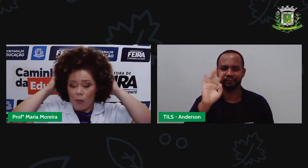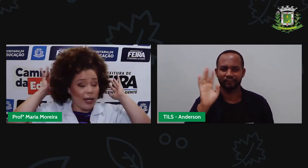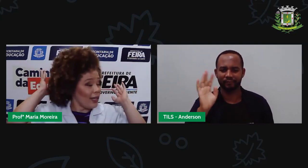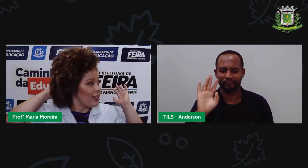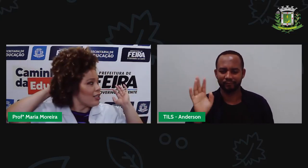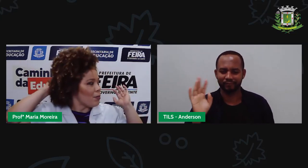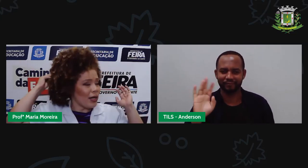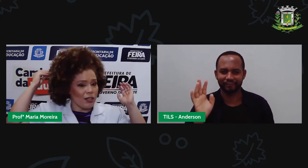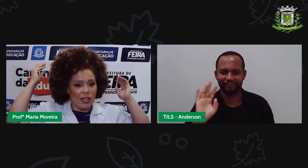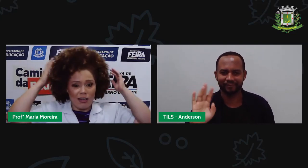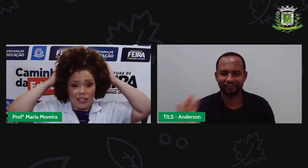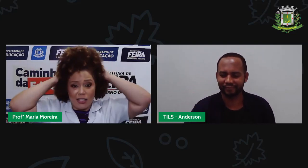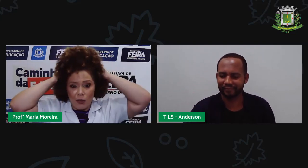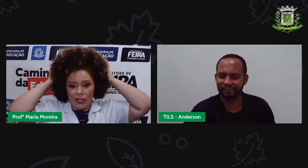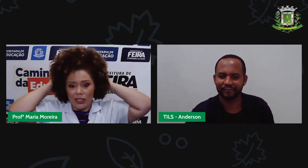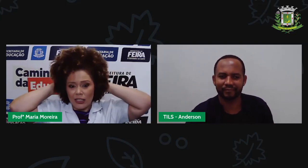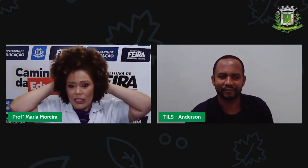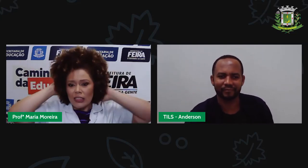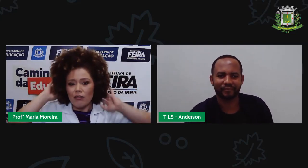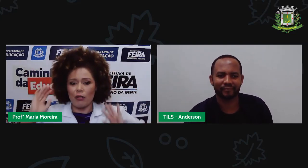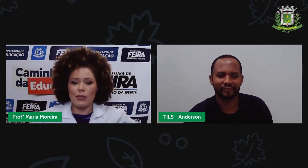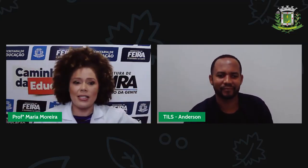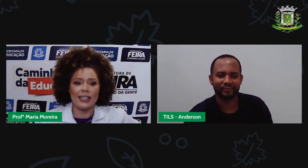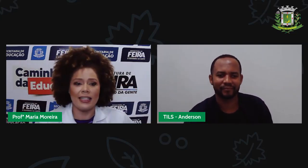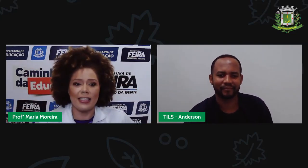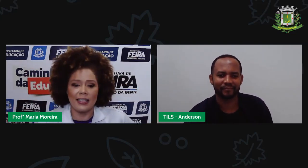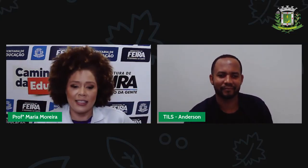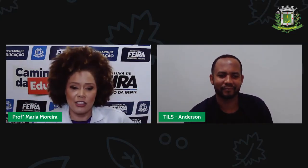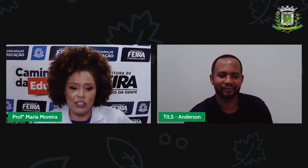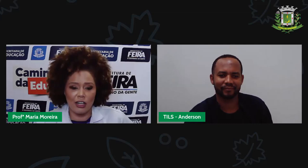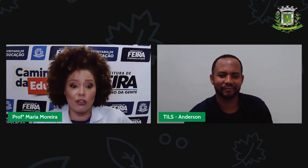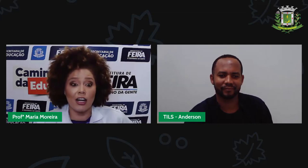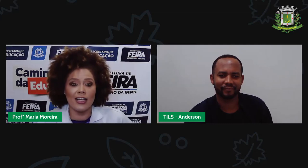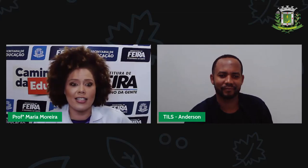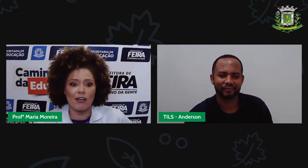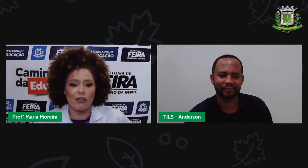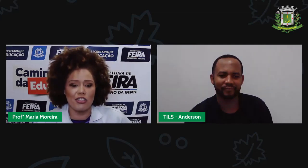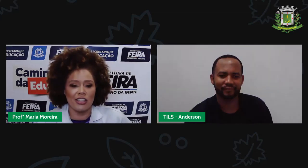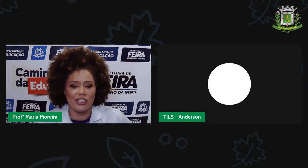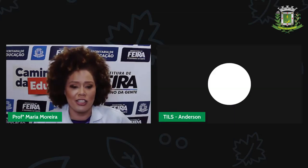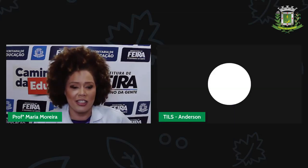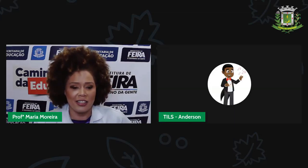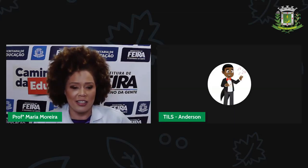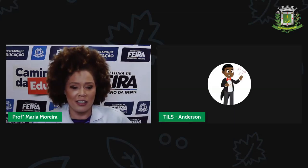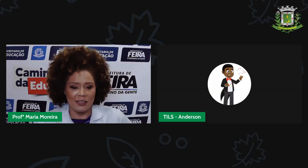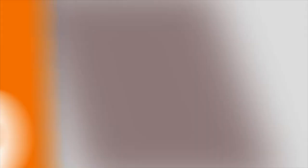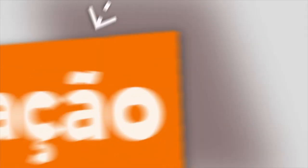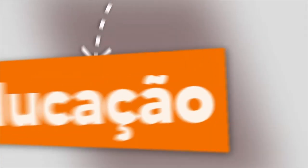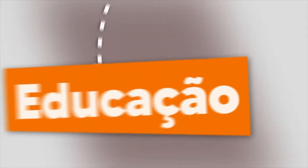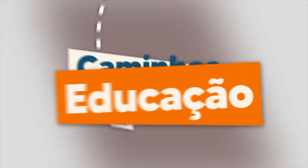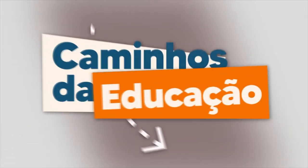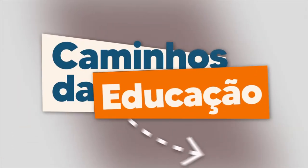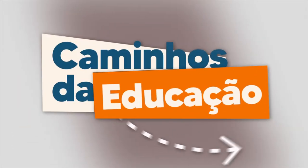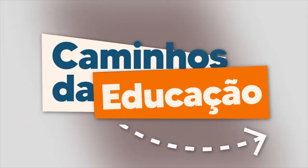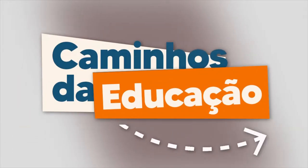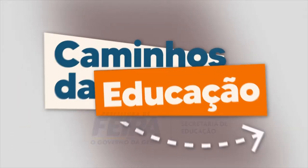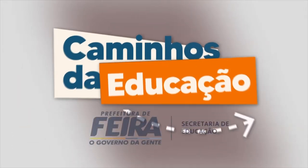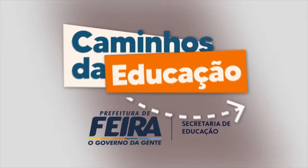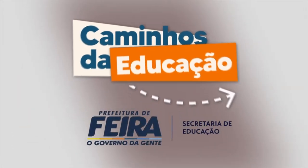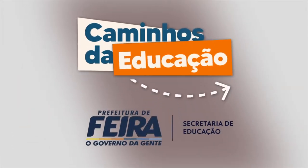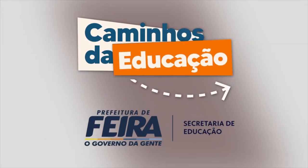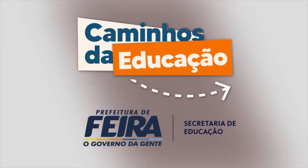Vamos nos arrumar Né Anderson Para a nossa Aula 150 Vamos sim Cheiro no coração Viu gente? Vídeo Tchau